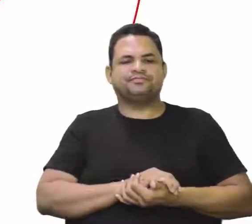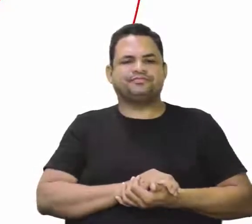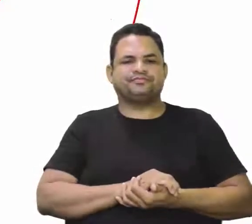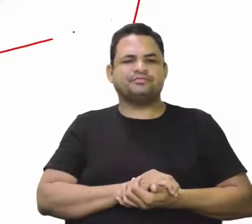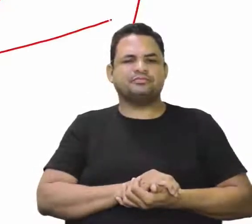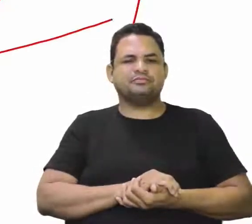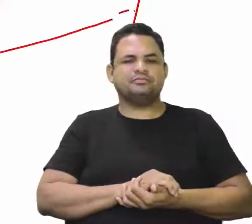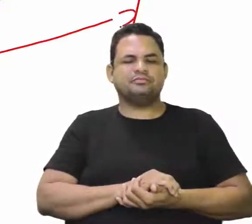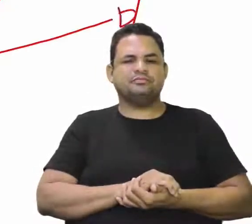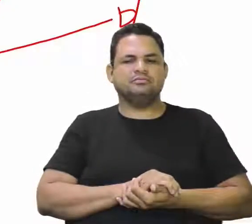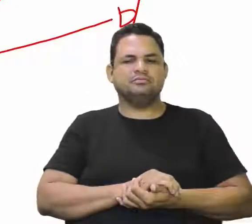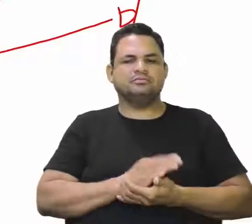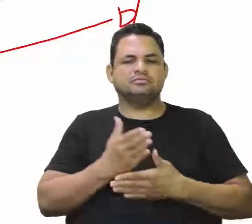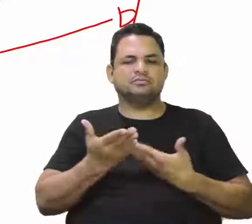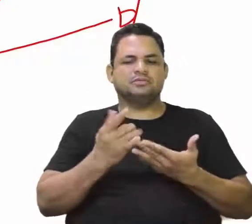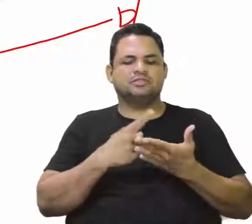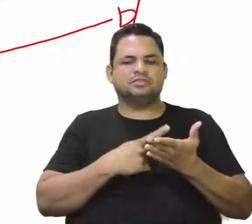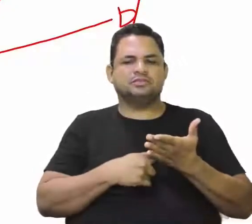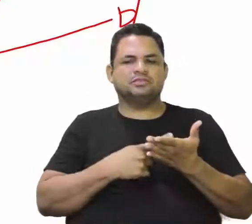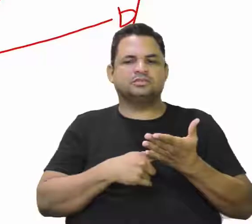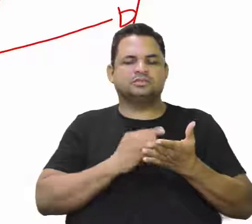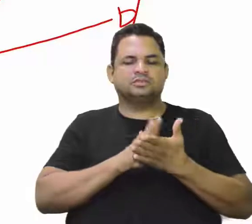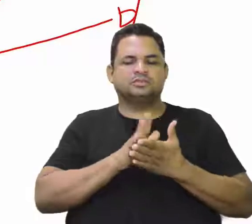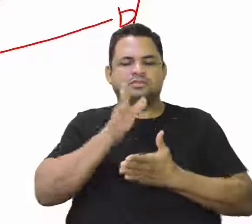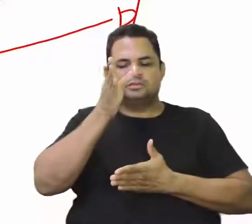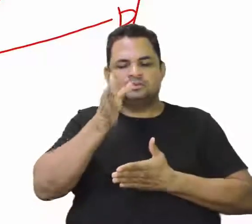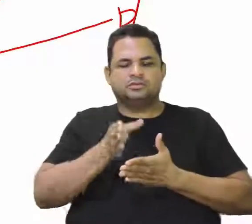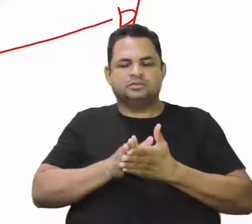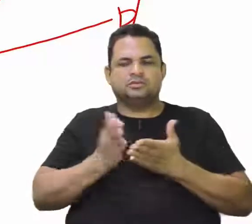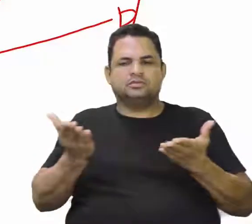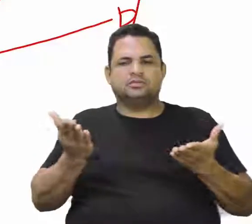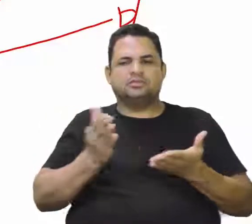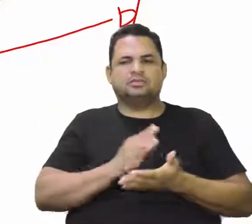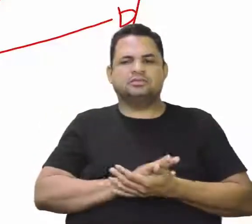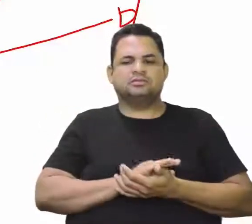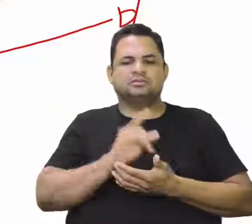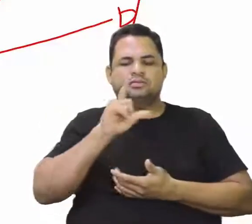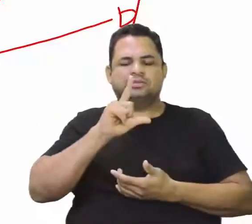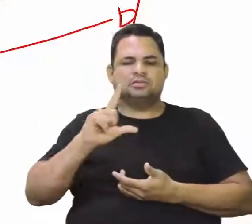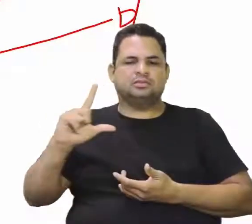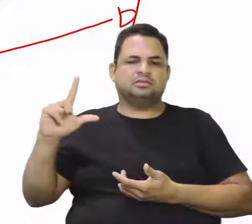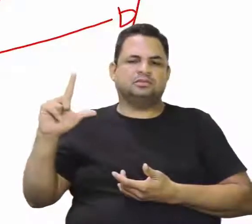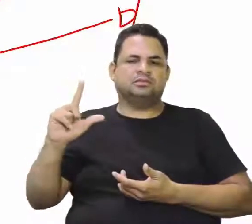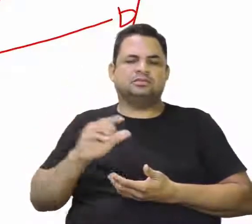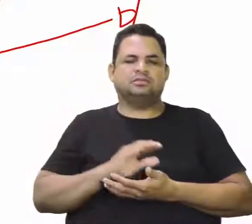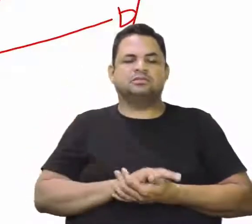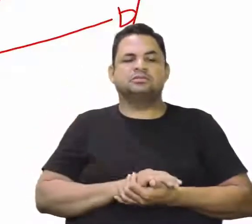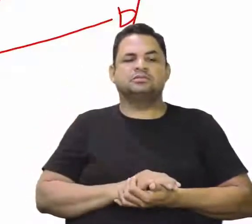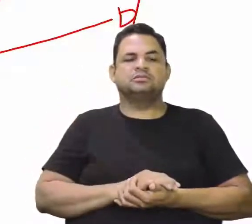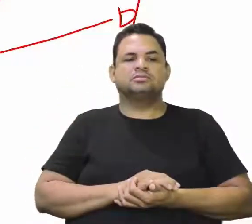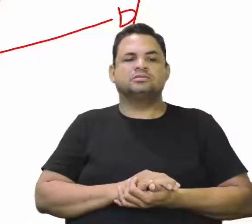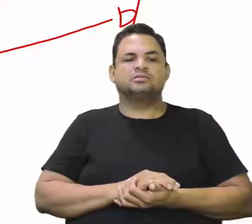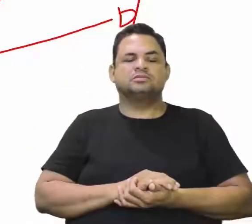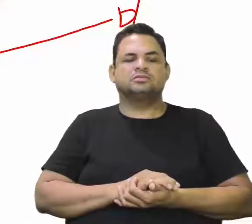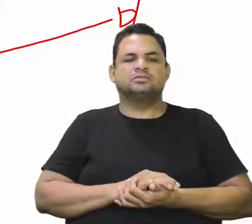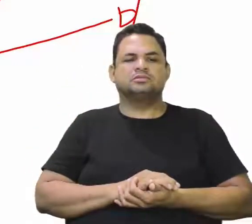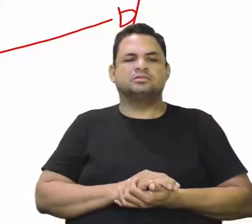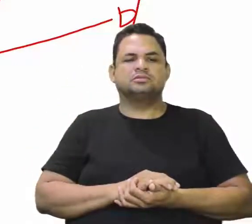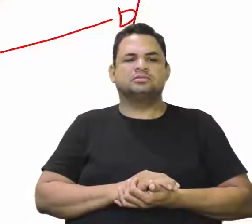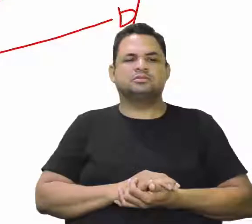ser quando eles definem aqui a fronteira a leste, lá que não foi definida, lá no oriente.